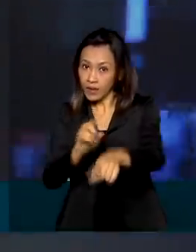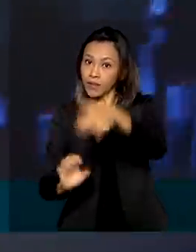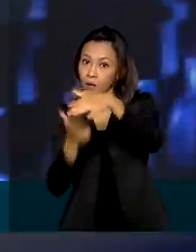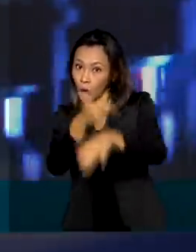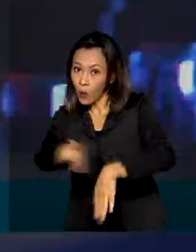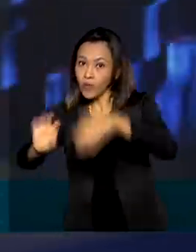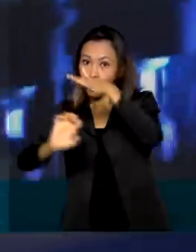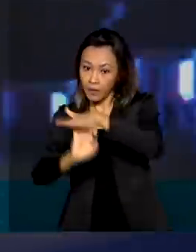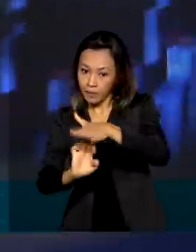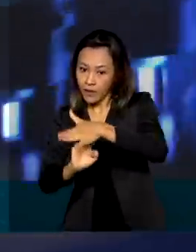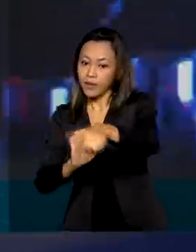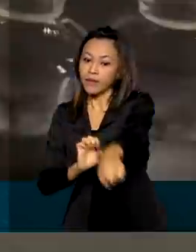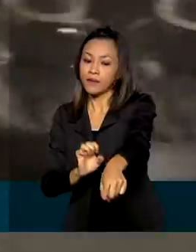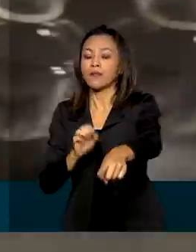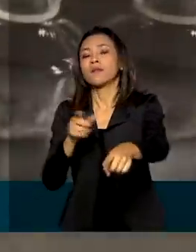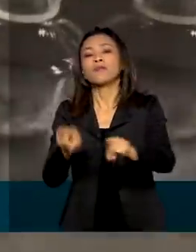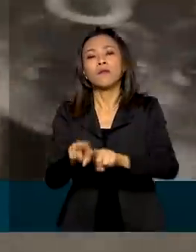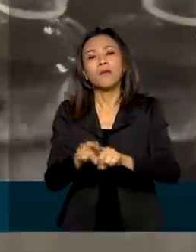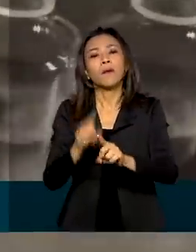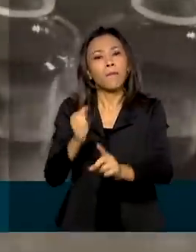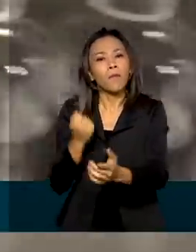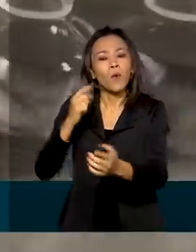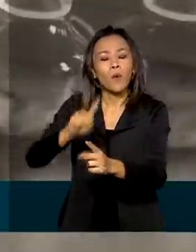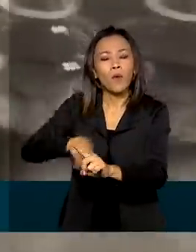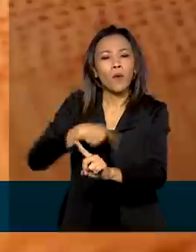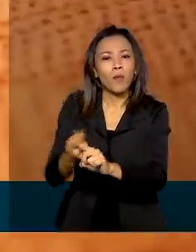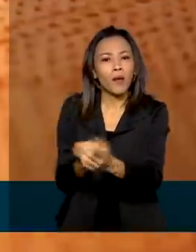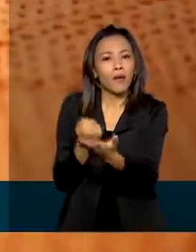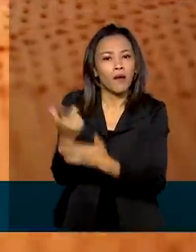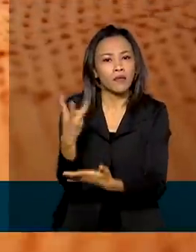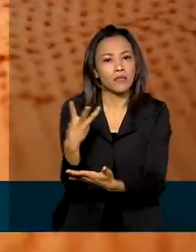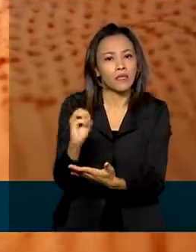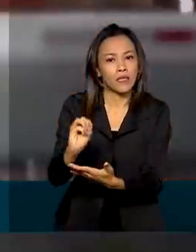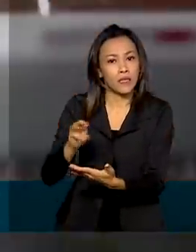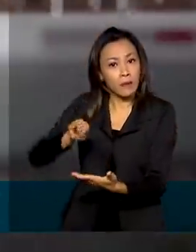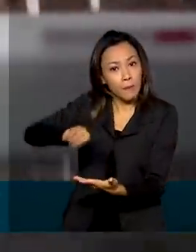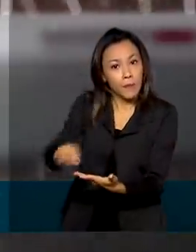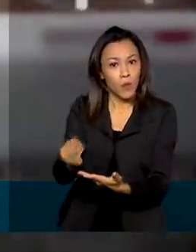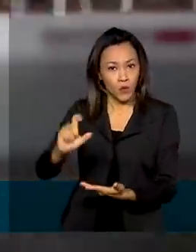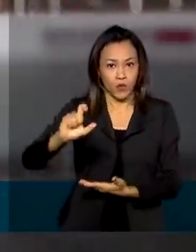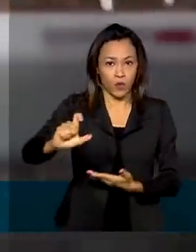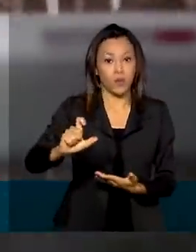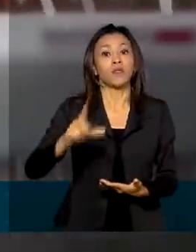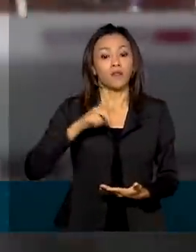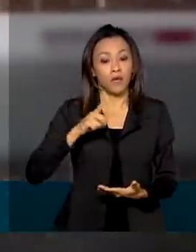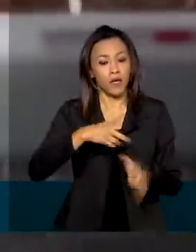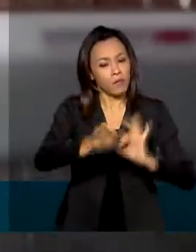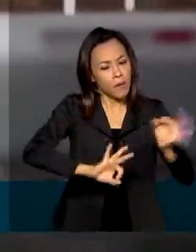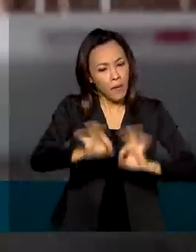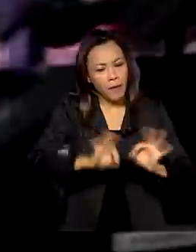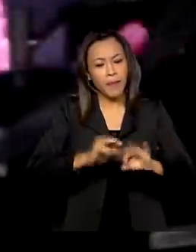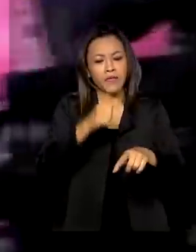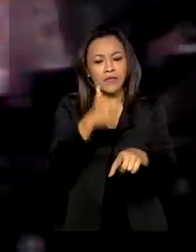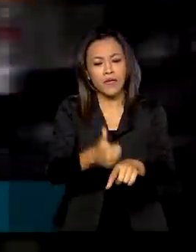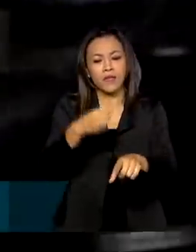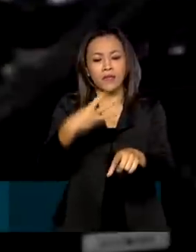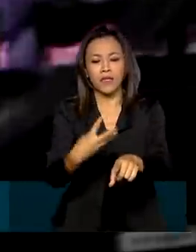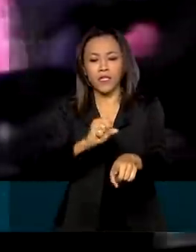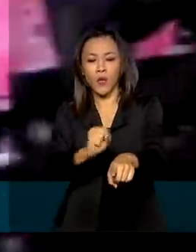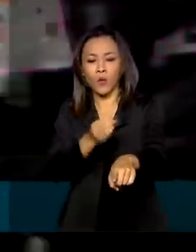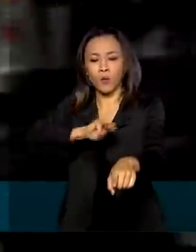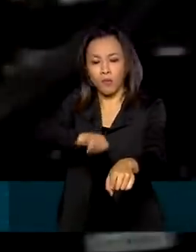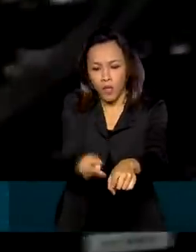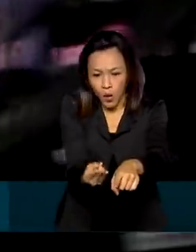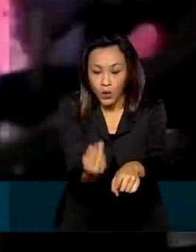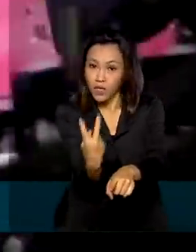possibilidade de aquisição de outros 30 milhões de doses. Há ainda a previsão de compra de 138 milhões de doses